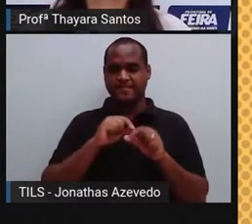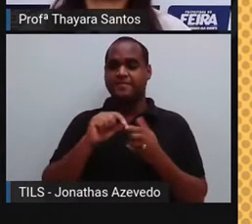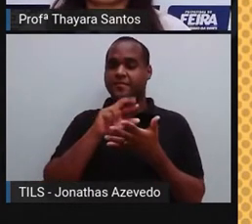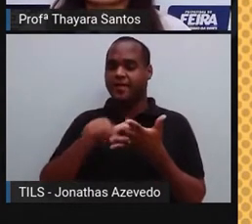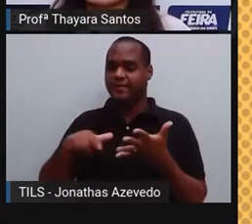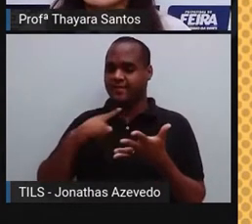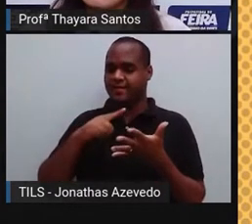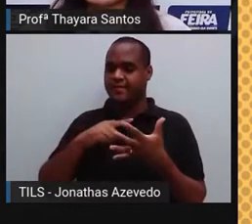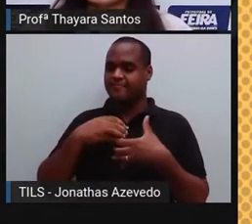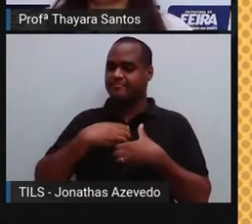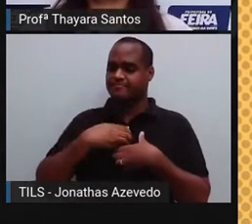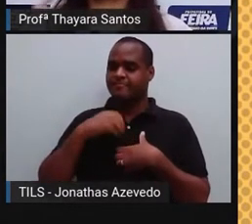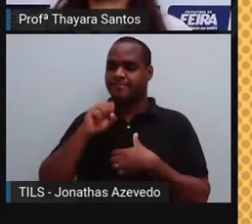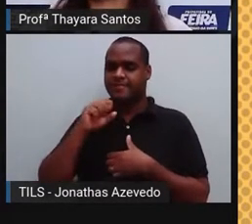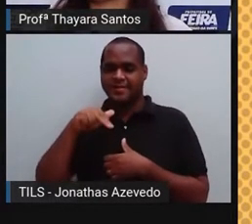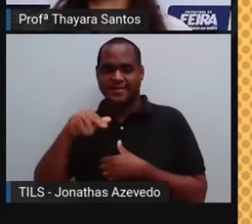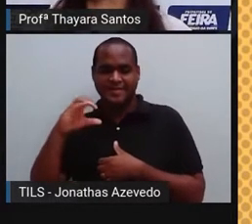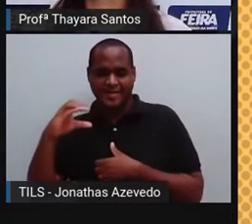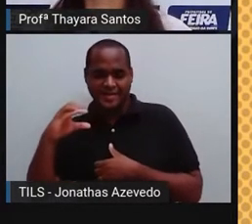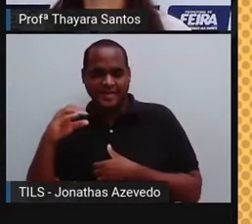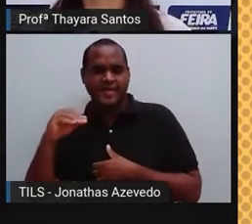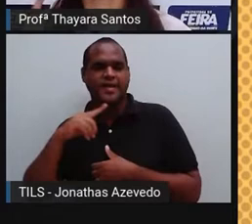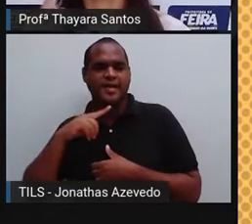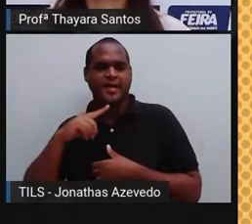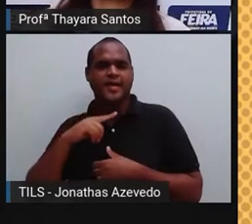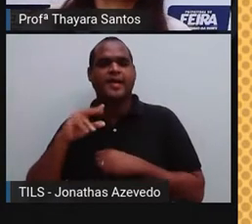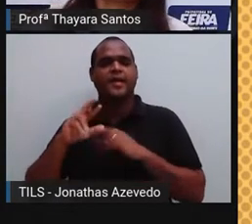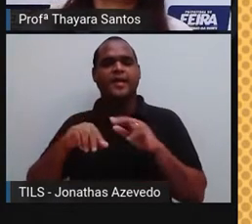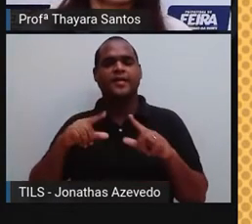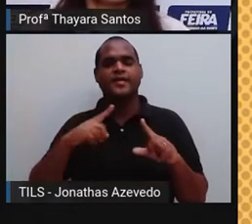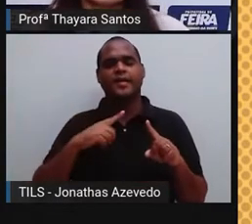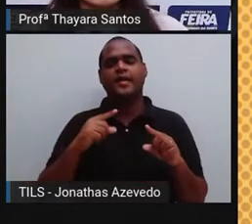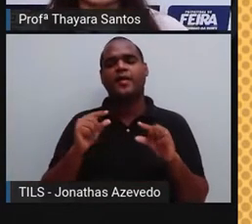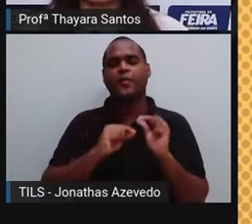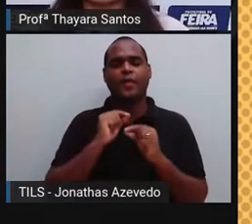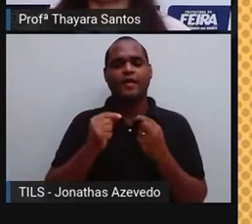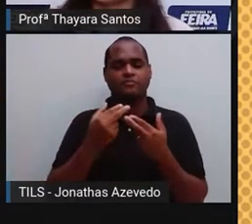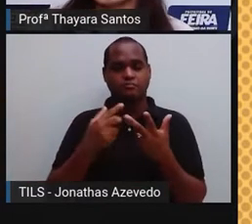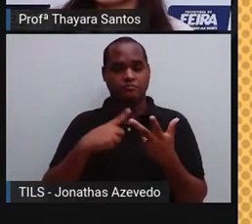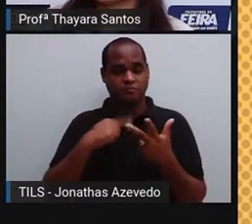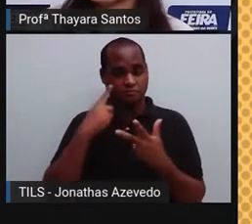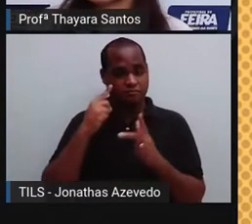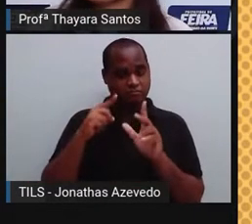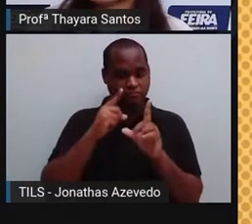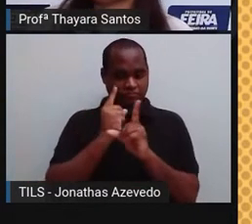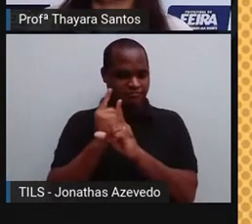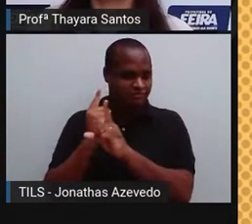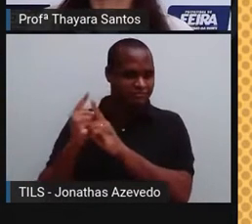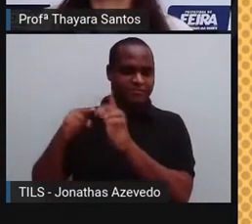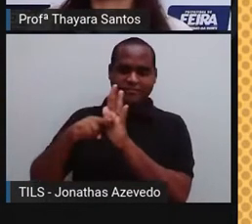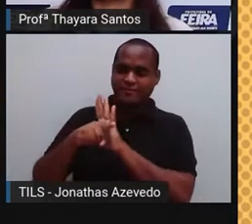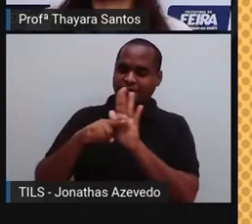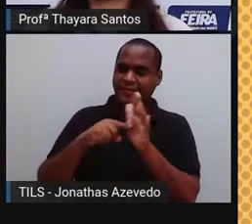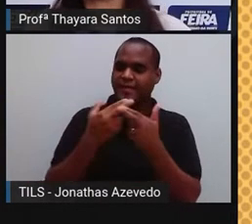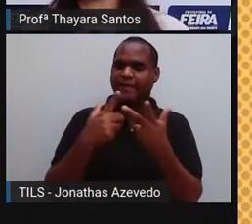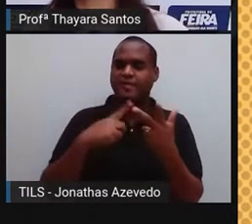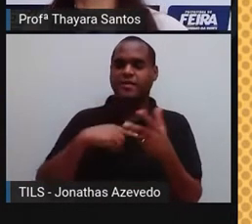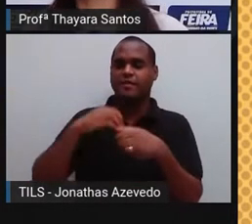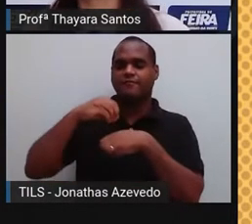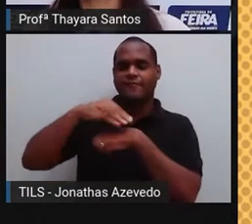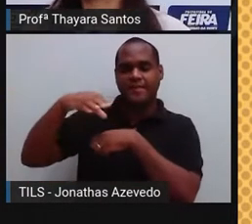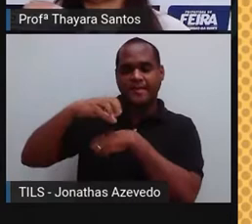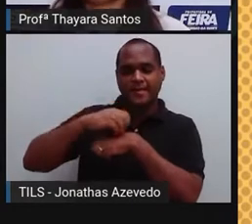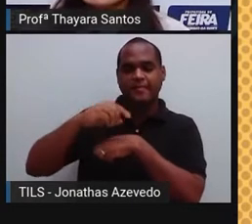nervoso central. E vai ser o sistema nervoso central que vai decidir o que é que vai ser feito a partir daquelas informações que o sistema sensorial mandou.